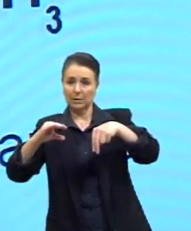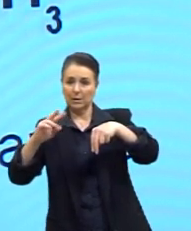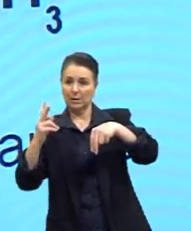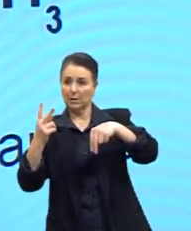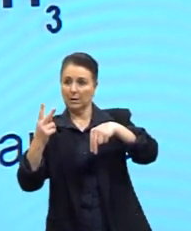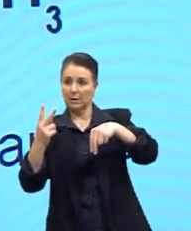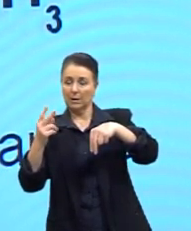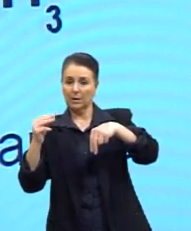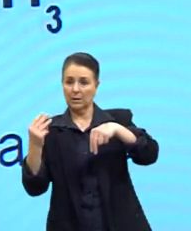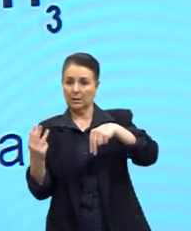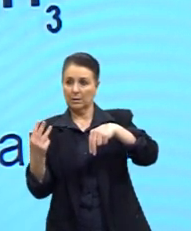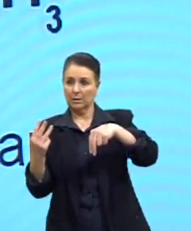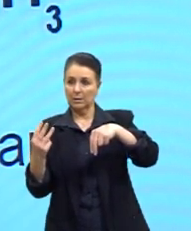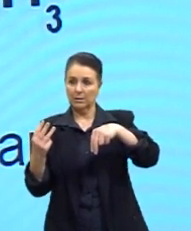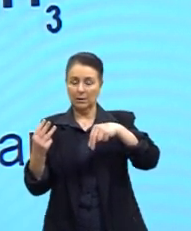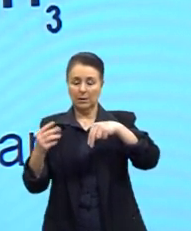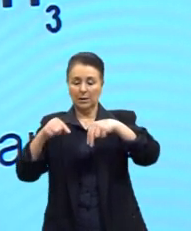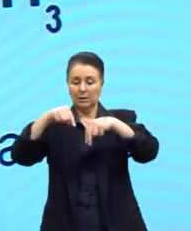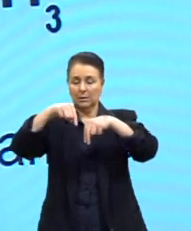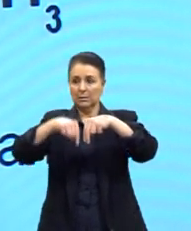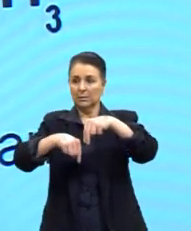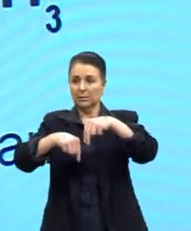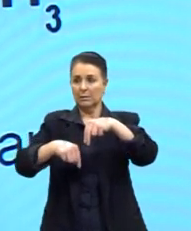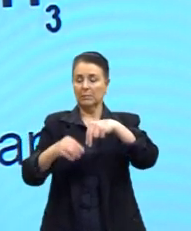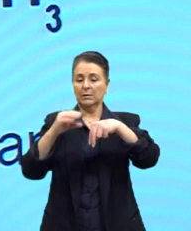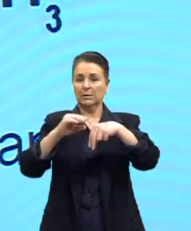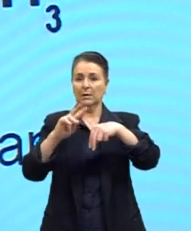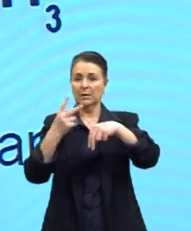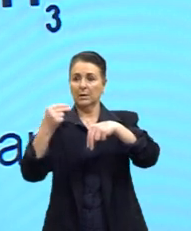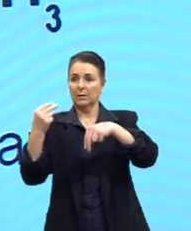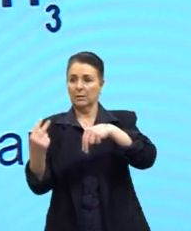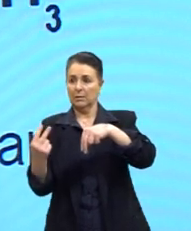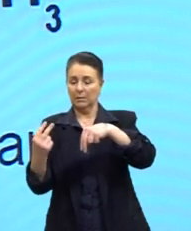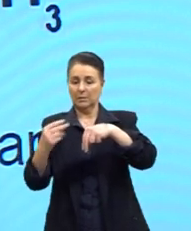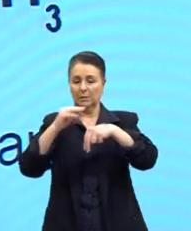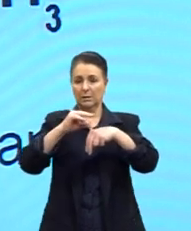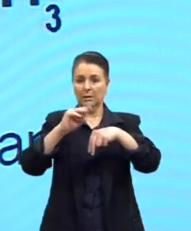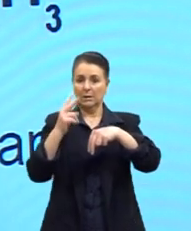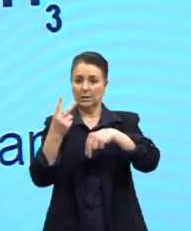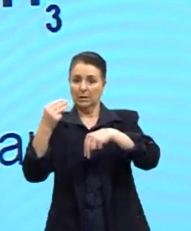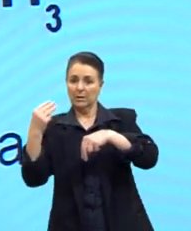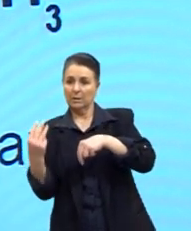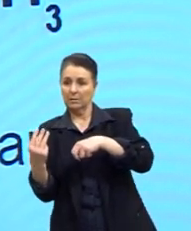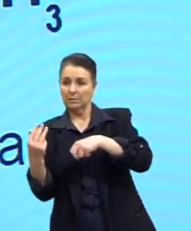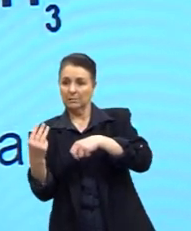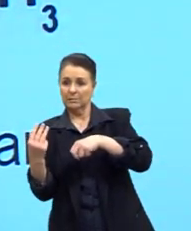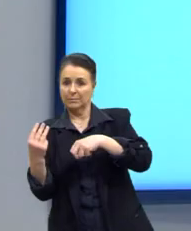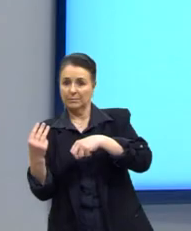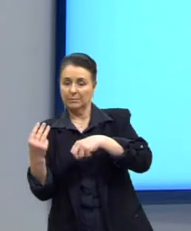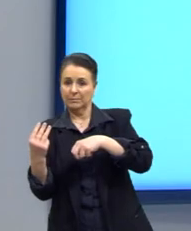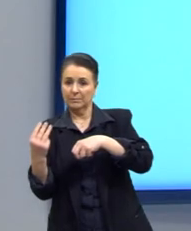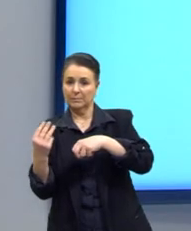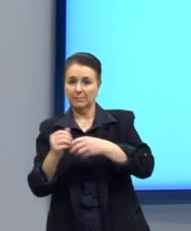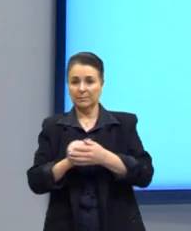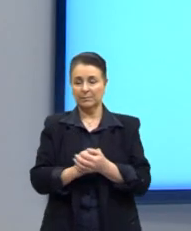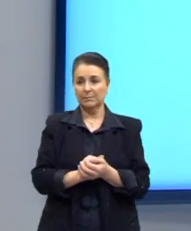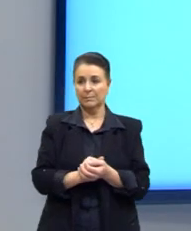Um, dois, etil. Lembrando de utilizar a ordem alfabética para dar nomes aos compostos.